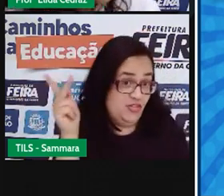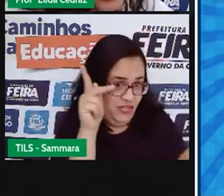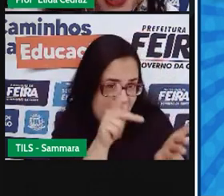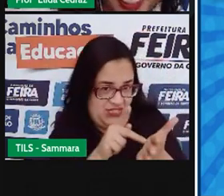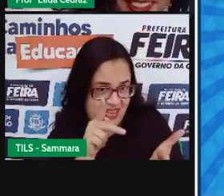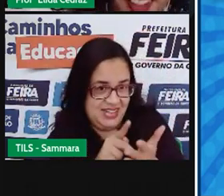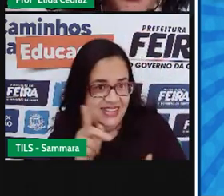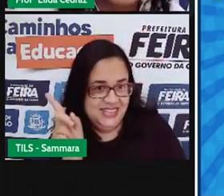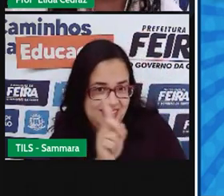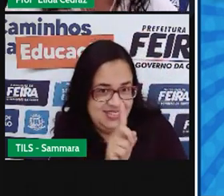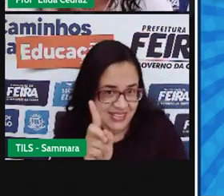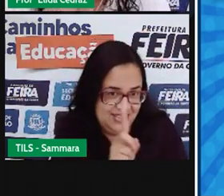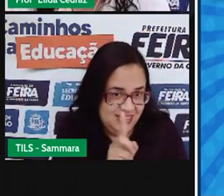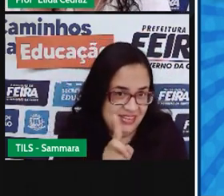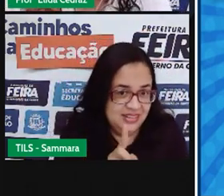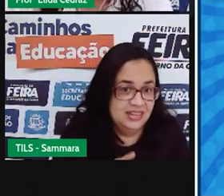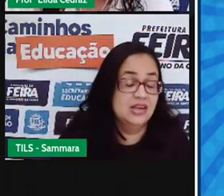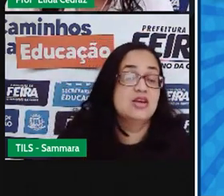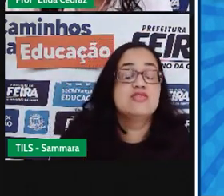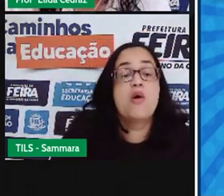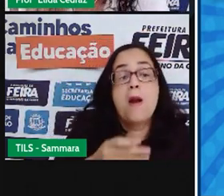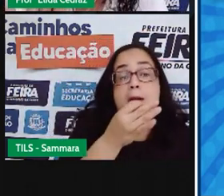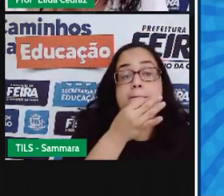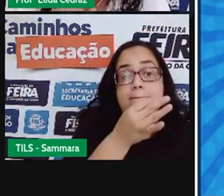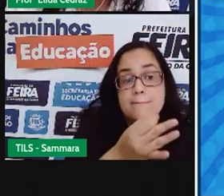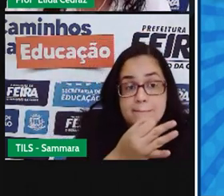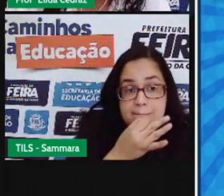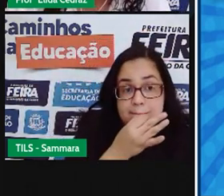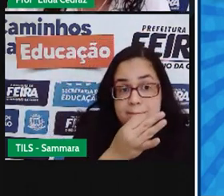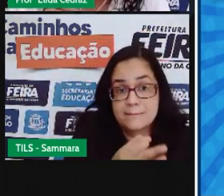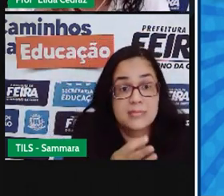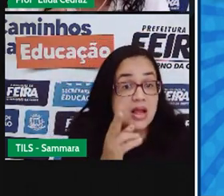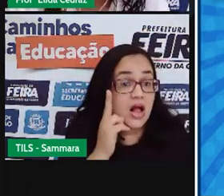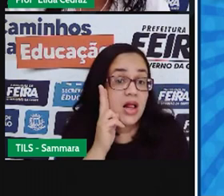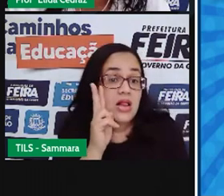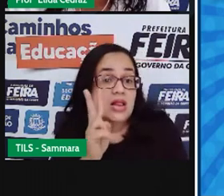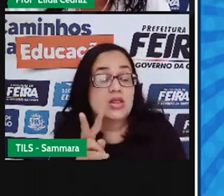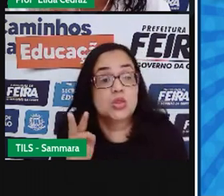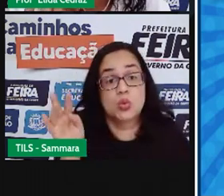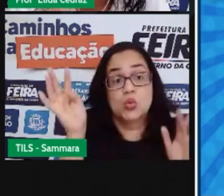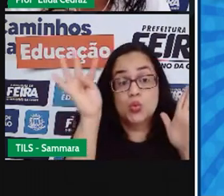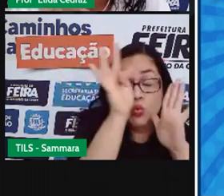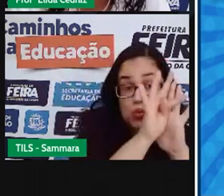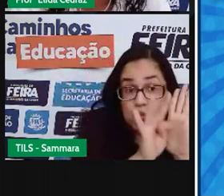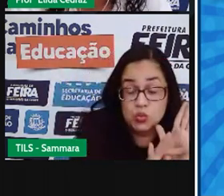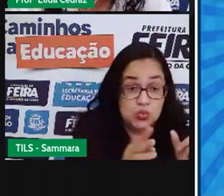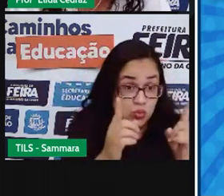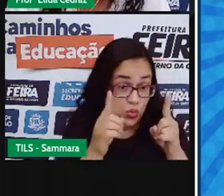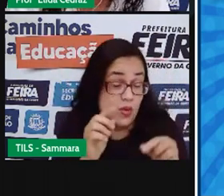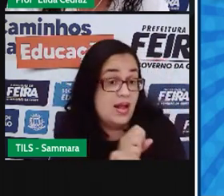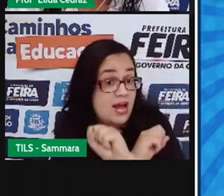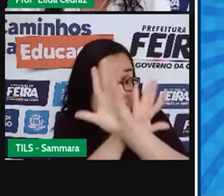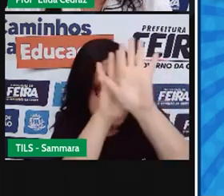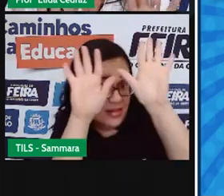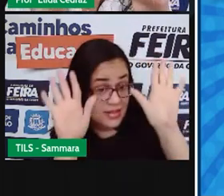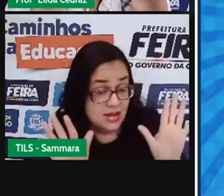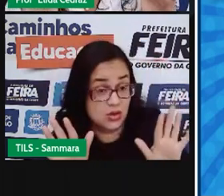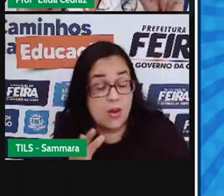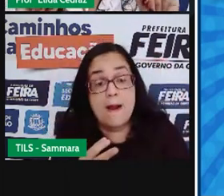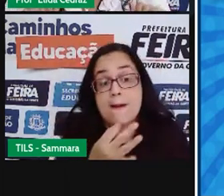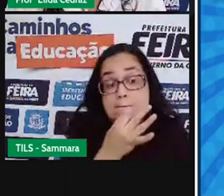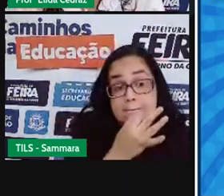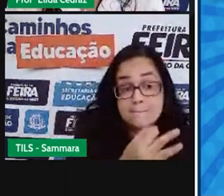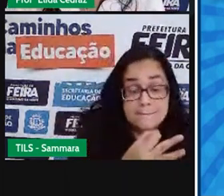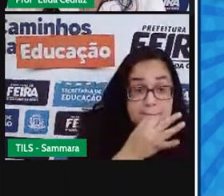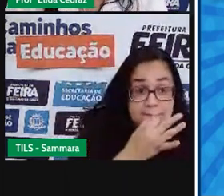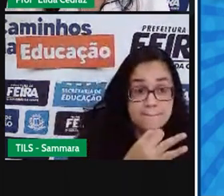verdade. Então, o objetivo aqui é mostrar para você que o texto tem que ser curto, claro e objetivo e